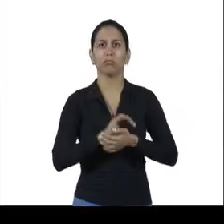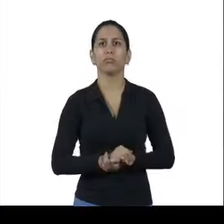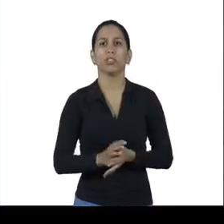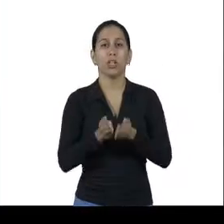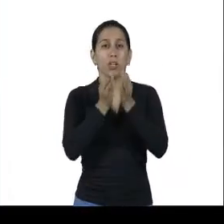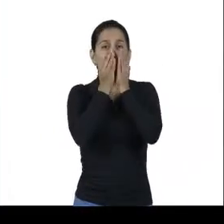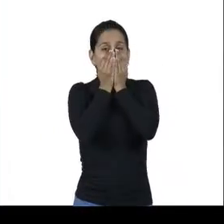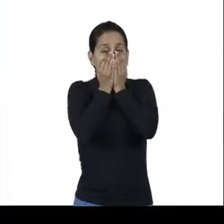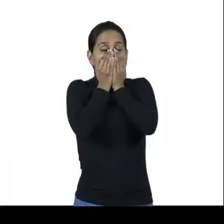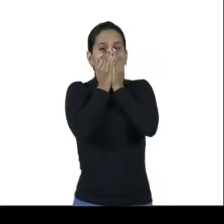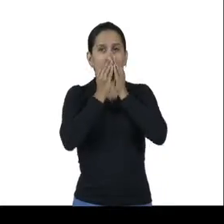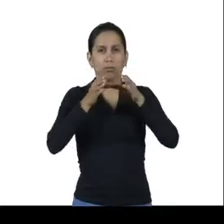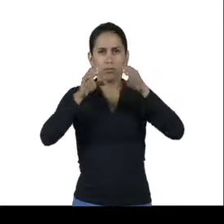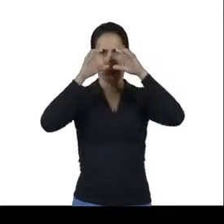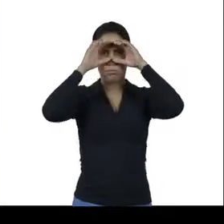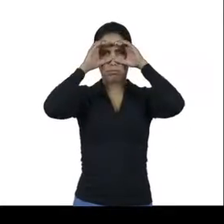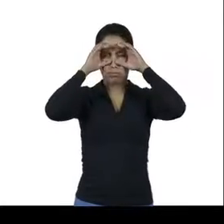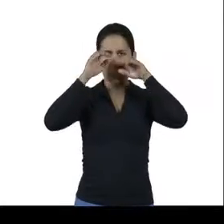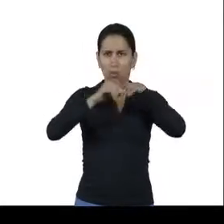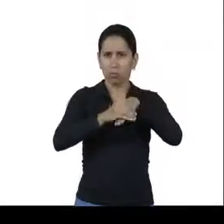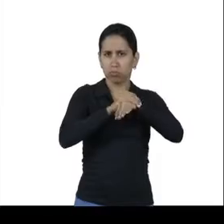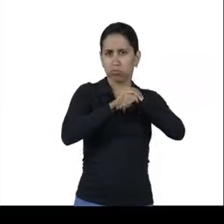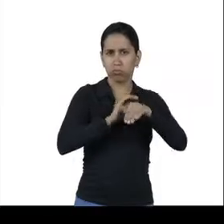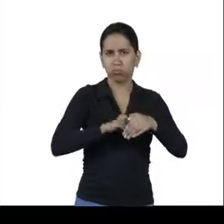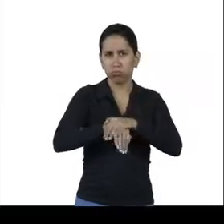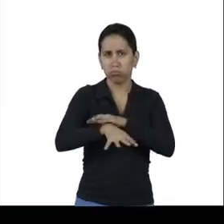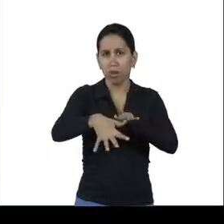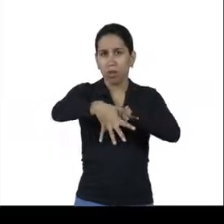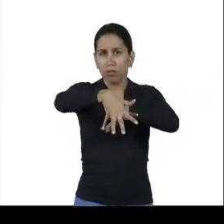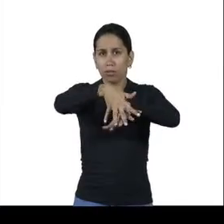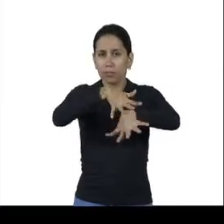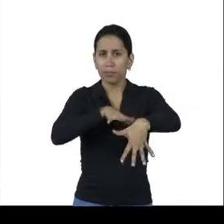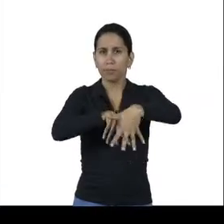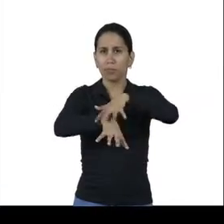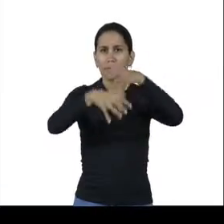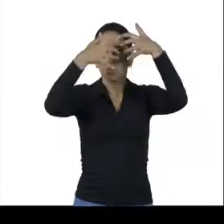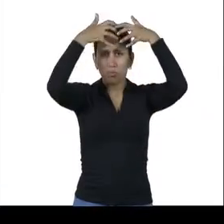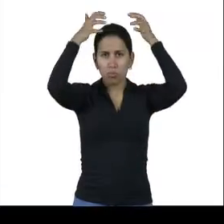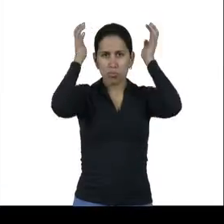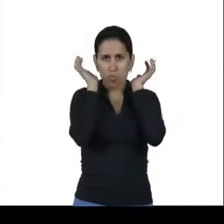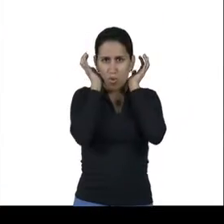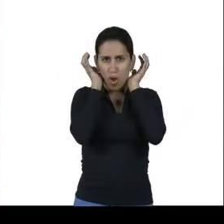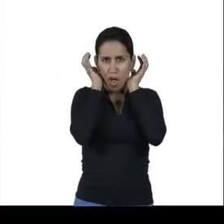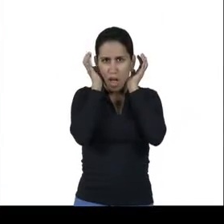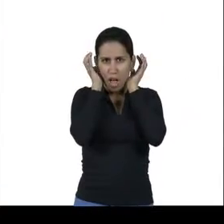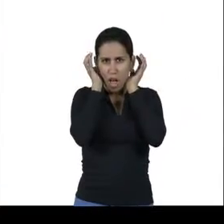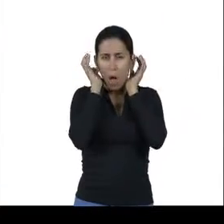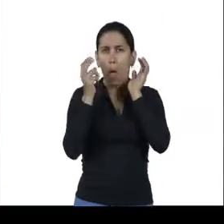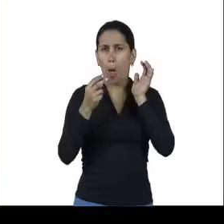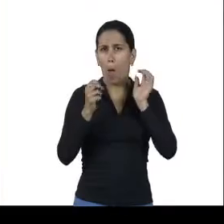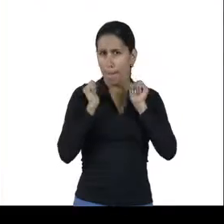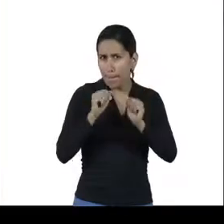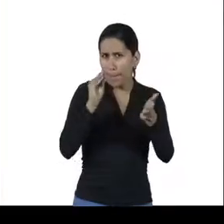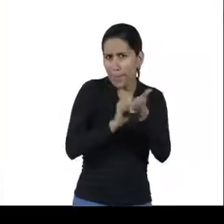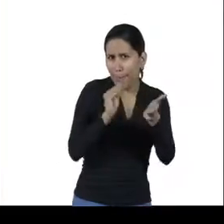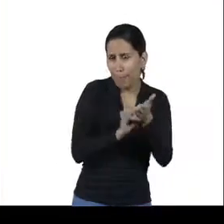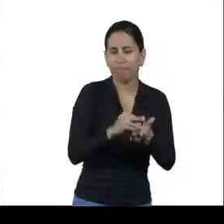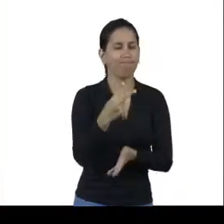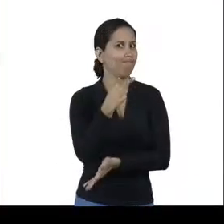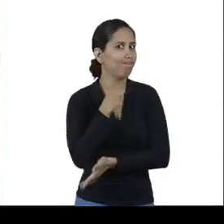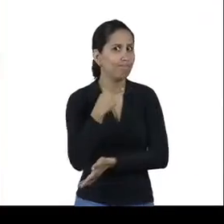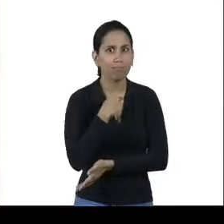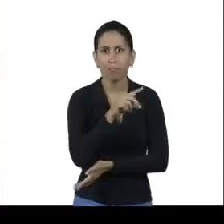Respiradores, óculos, calçado de segurança, luvas e capacete não podem faltar na execução das tarefas.